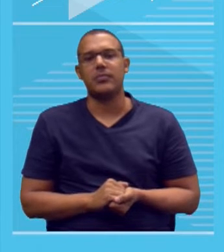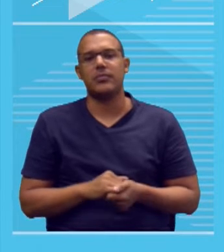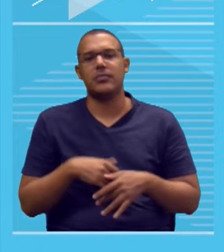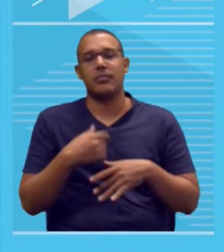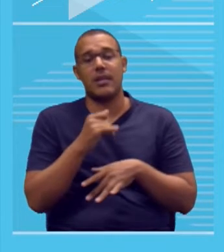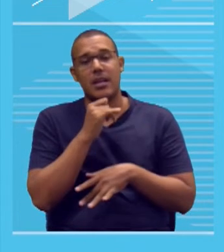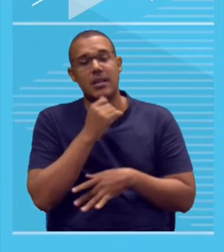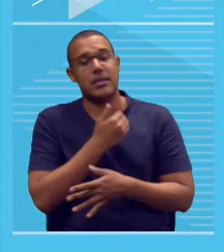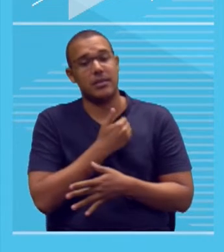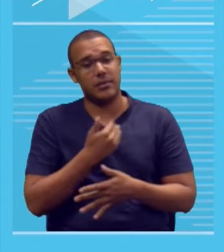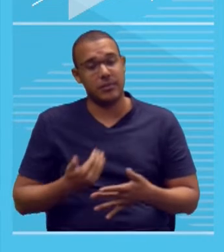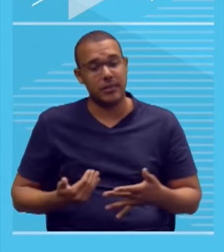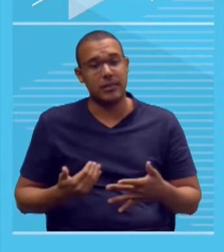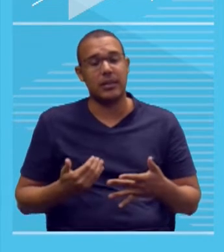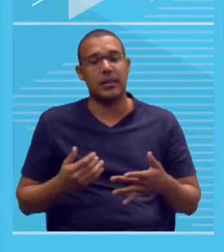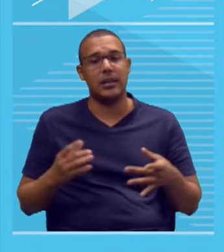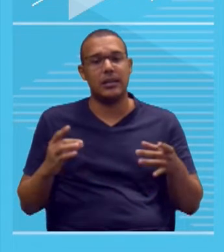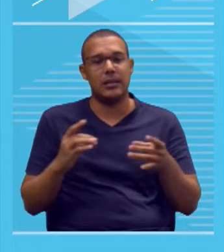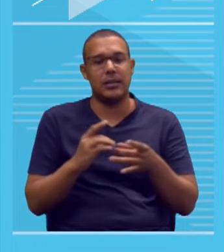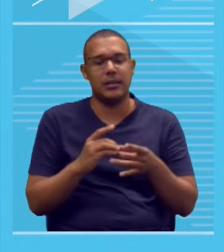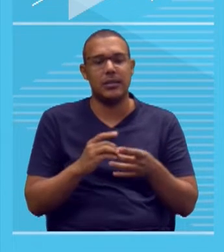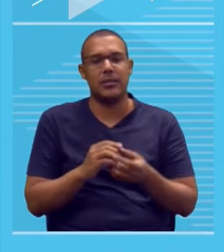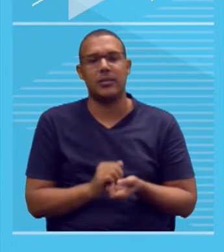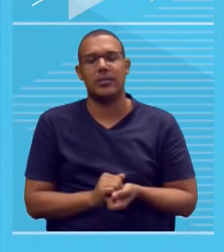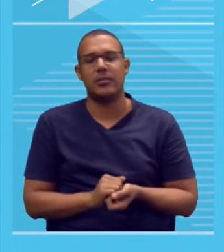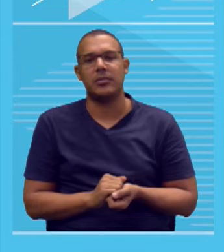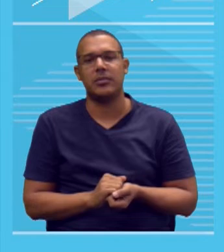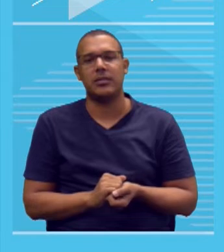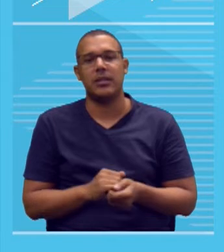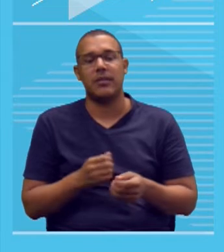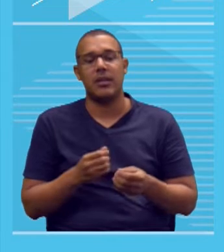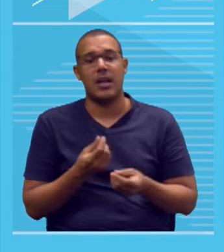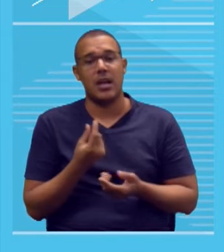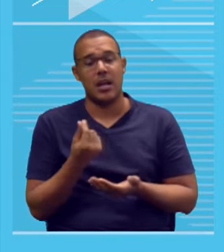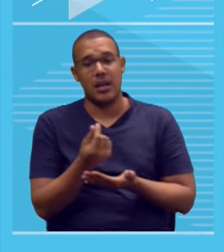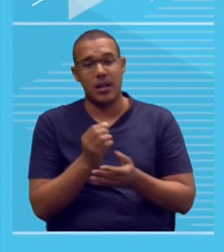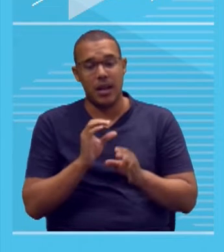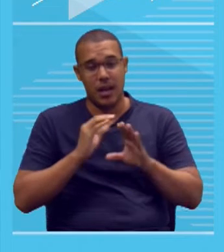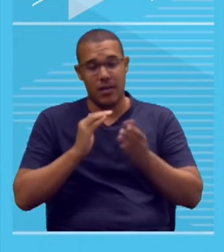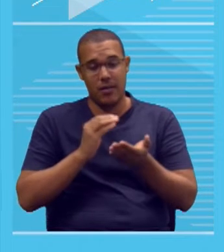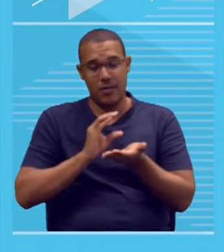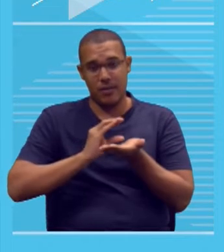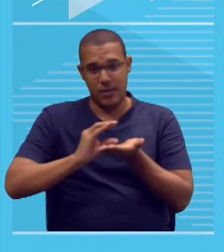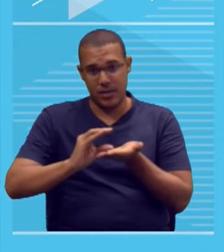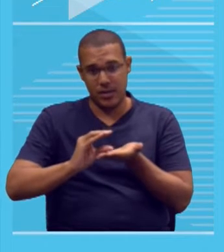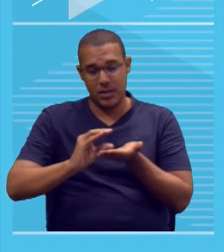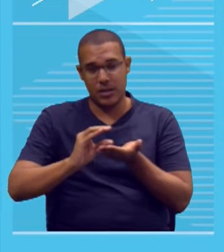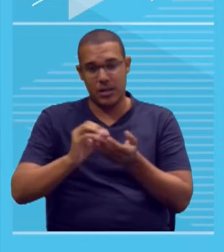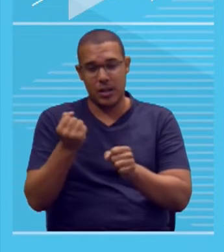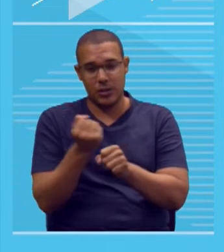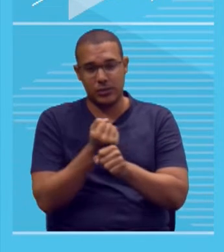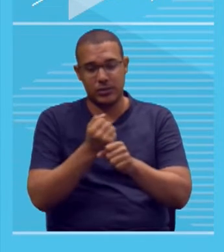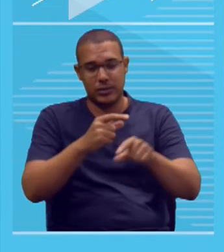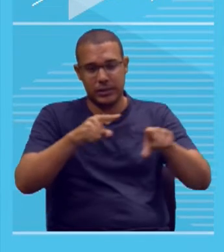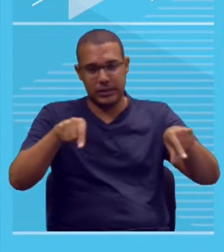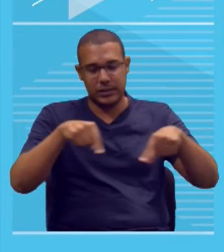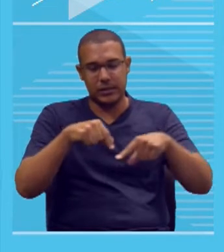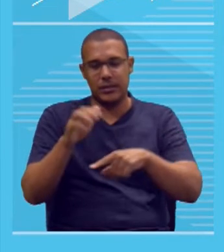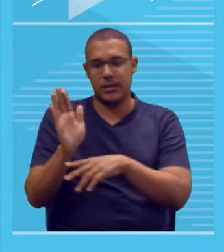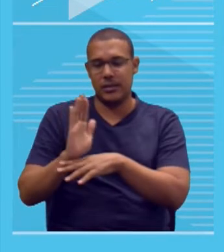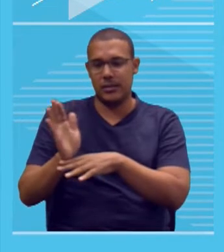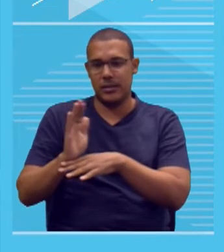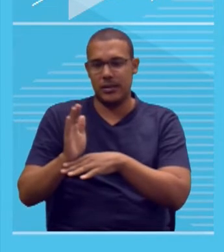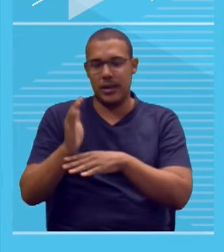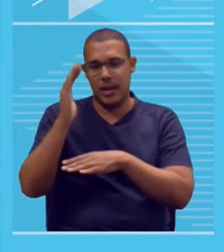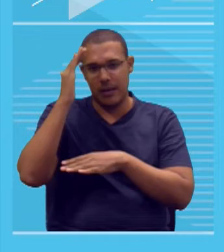O governo, através de parceria privada, deve investir recursos na construção de salas de cinema, em especial